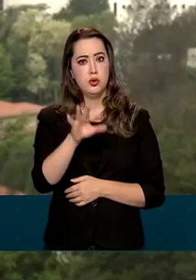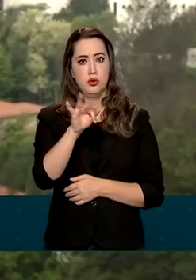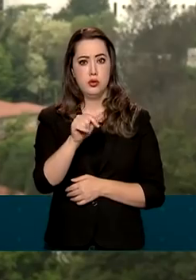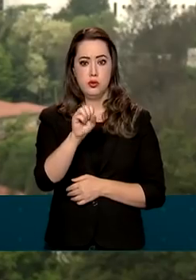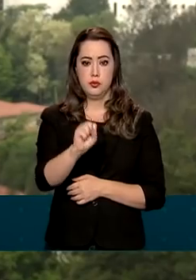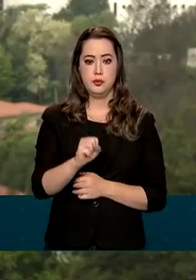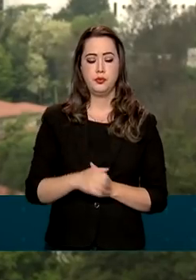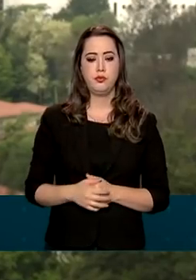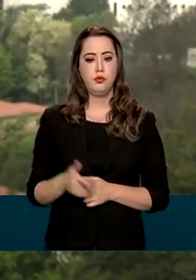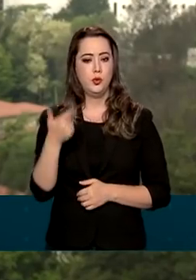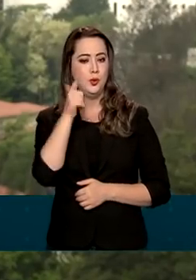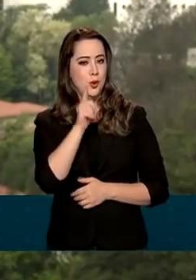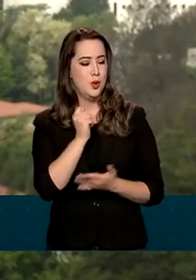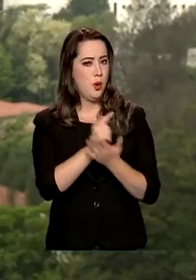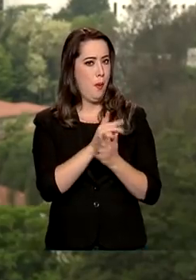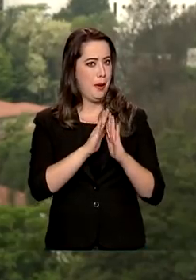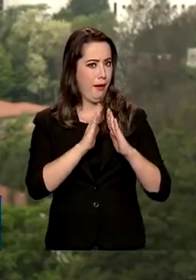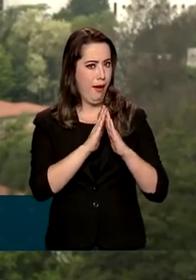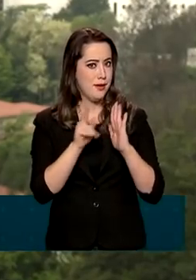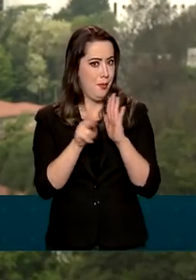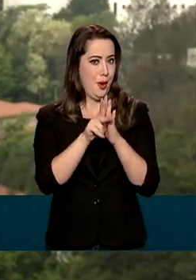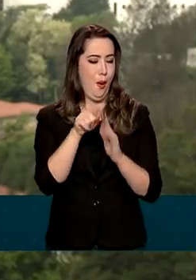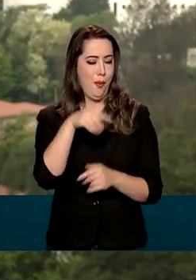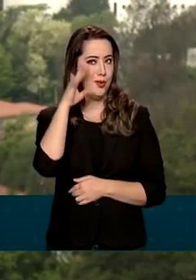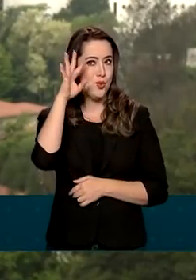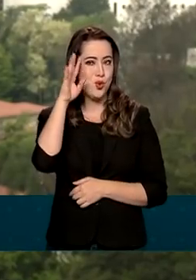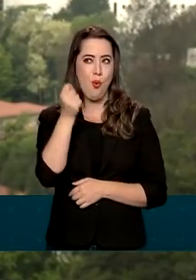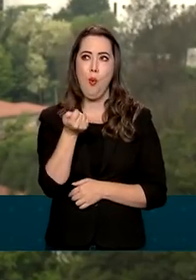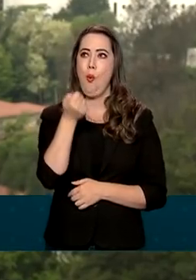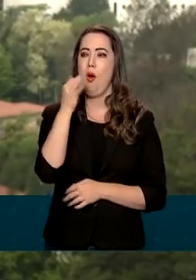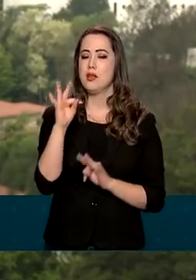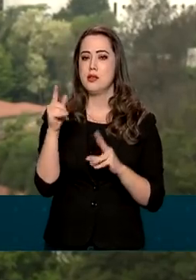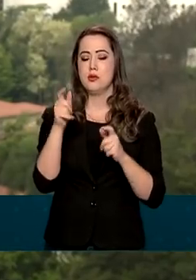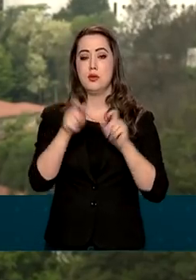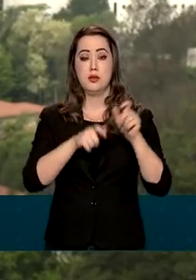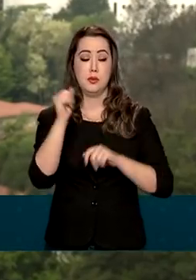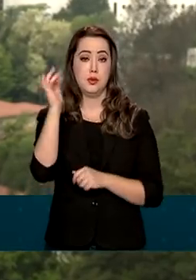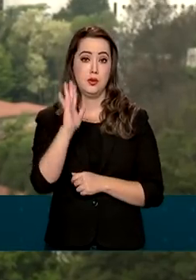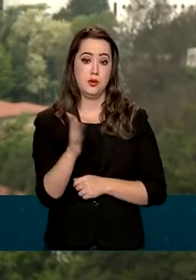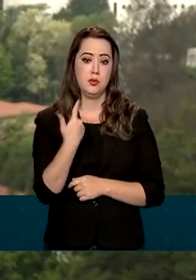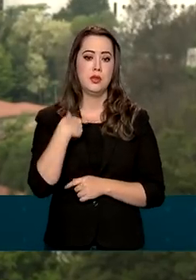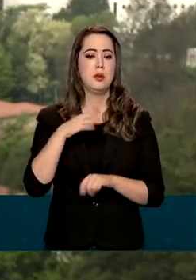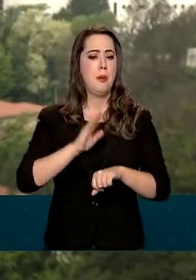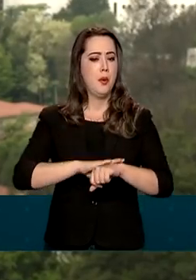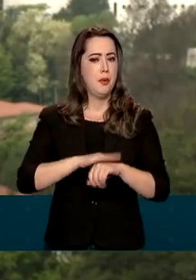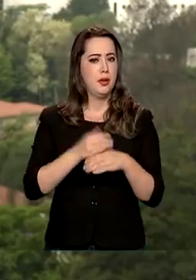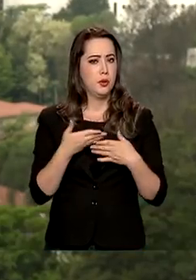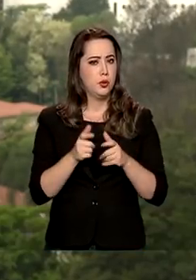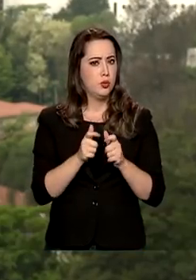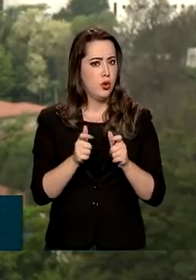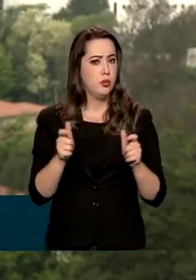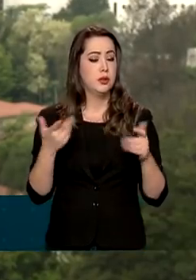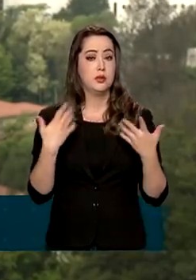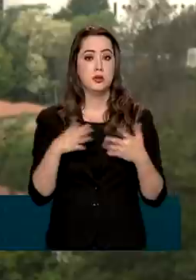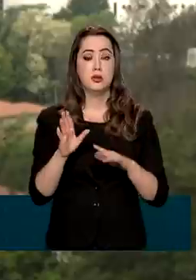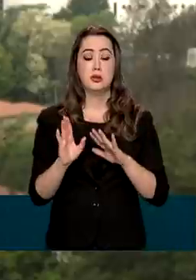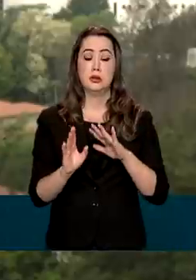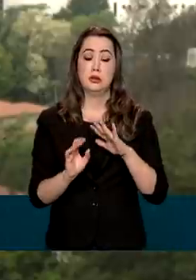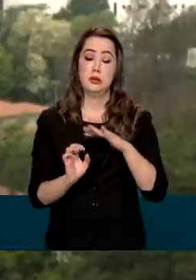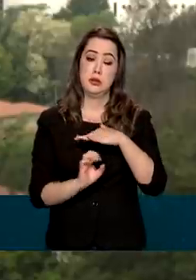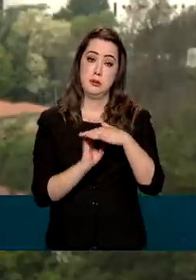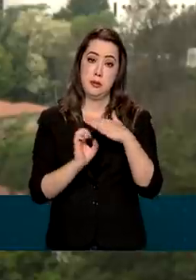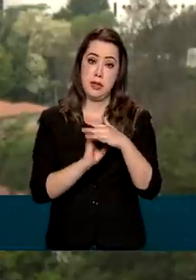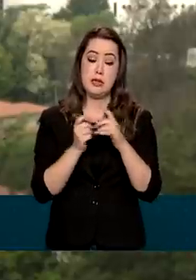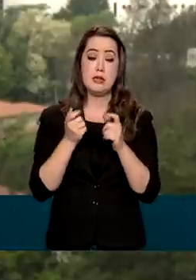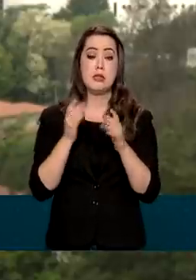garantia. Conquistar a casa própria é o sonho de quase todo brasileiro. Em plena expansão, o mercado imobiliário cresceu 26